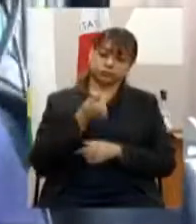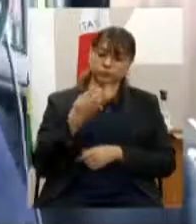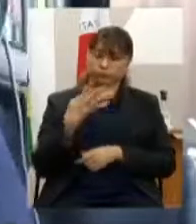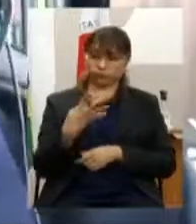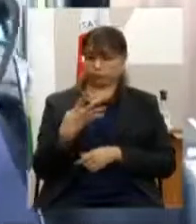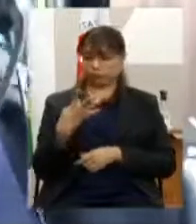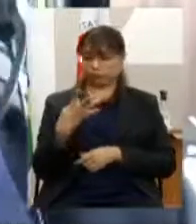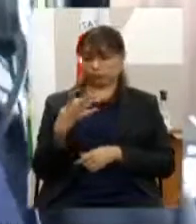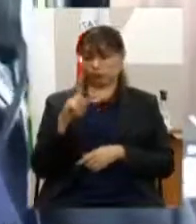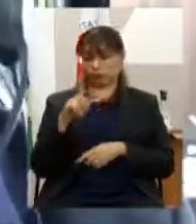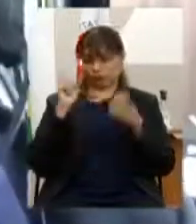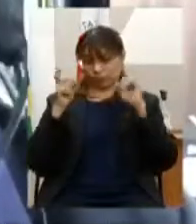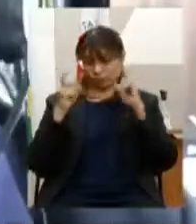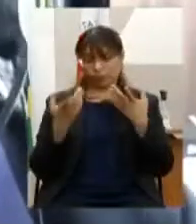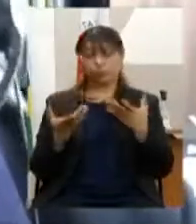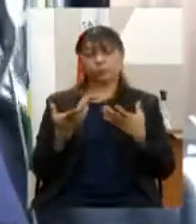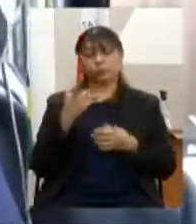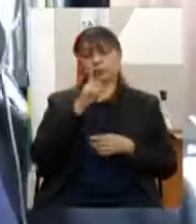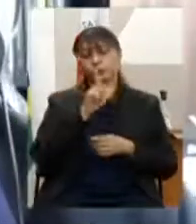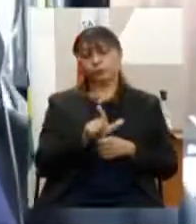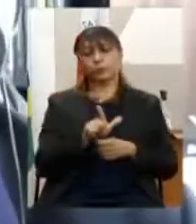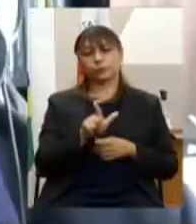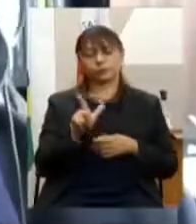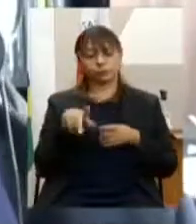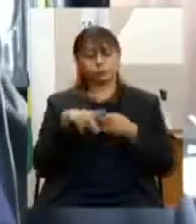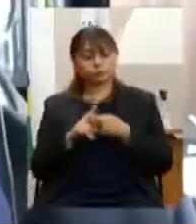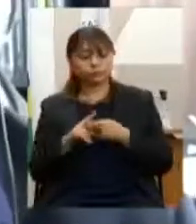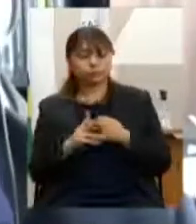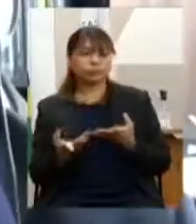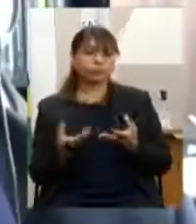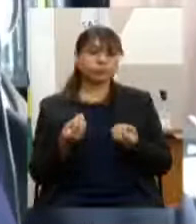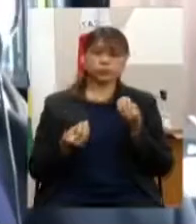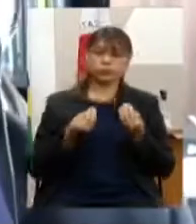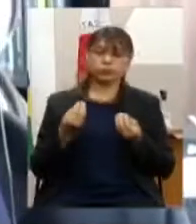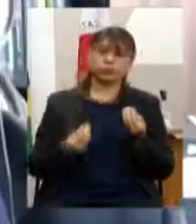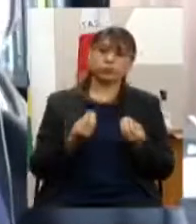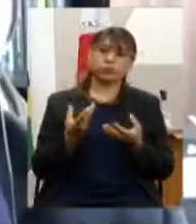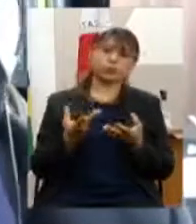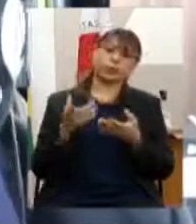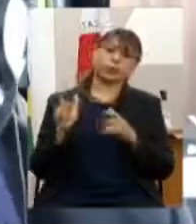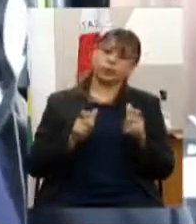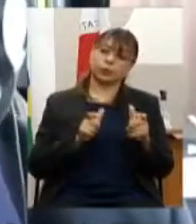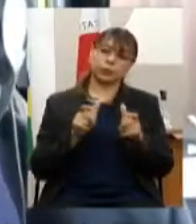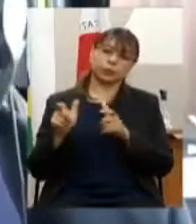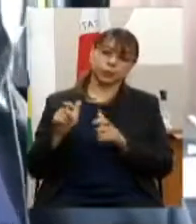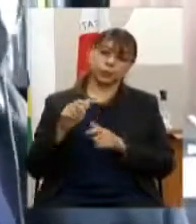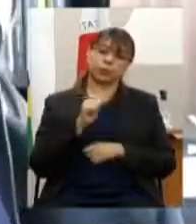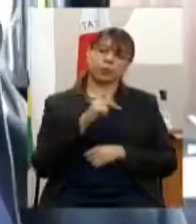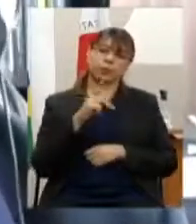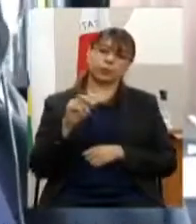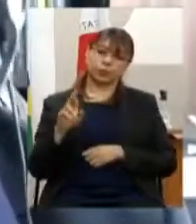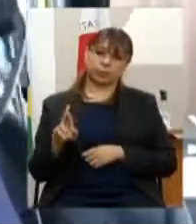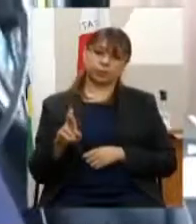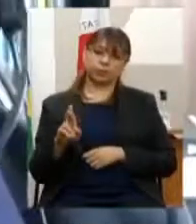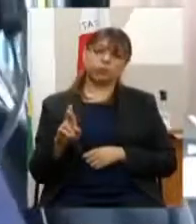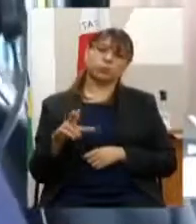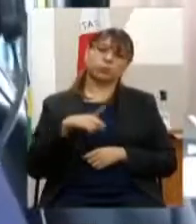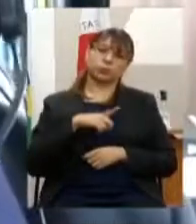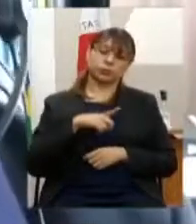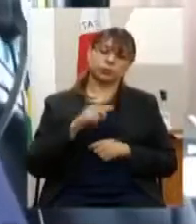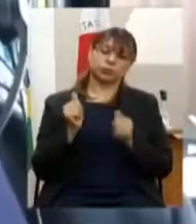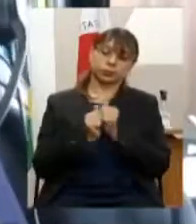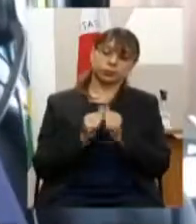por ações de sensibilização para os arranjos produtivos locais as APLs identificadas pela